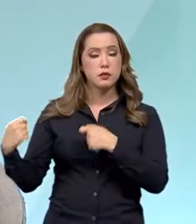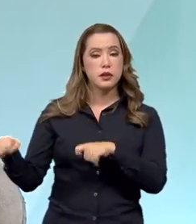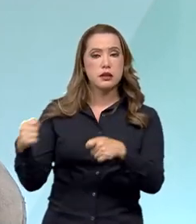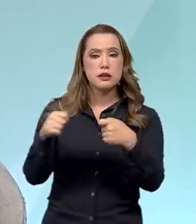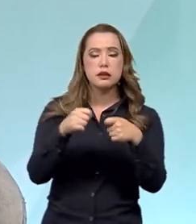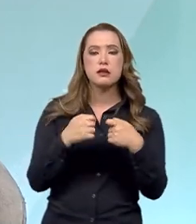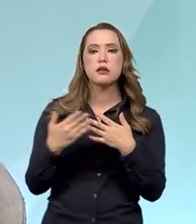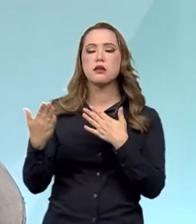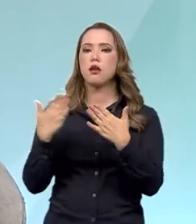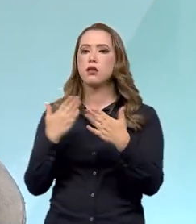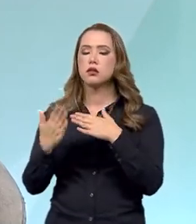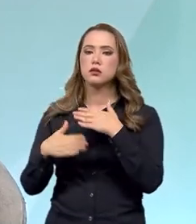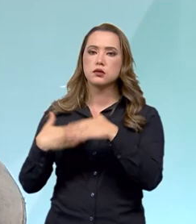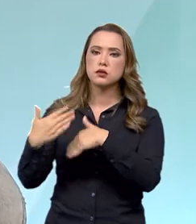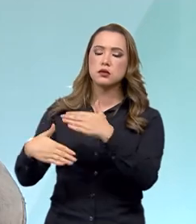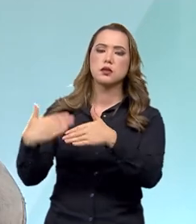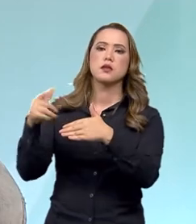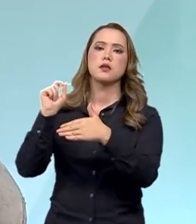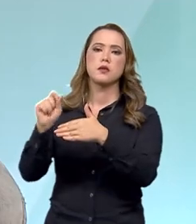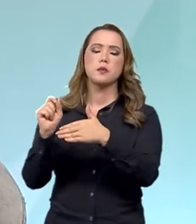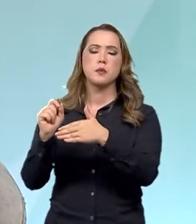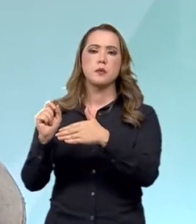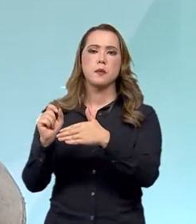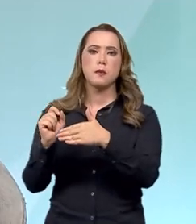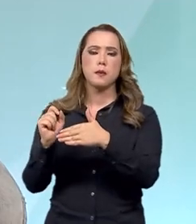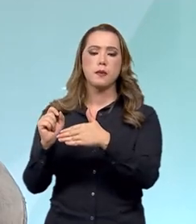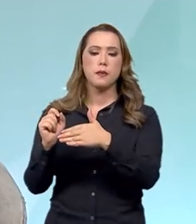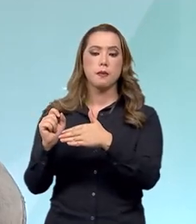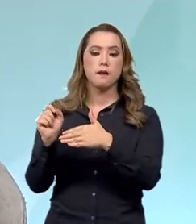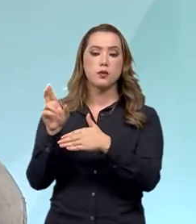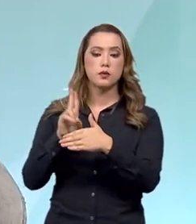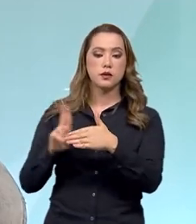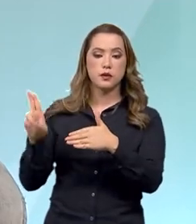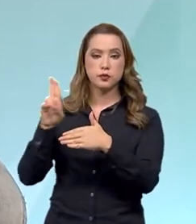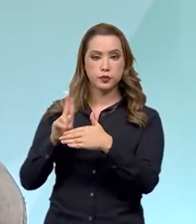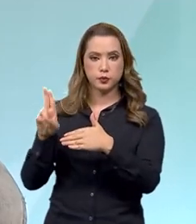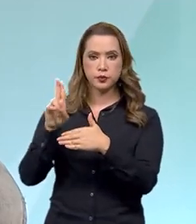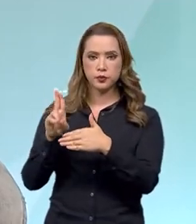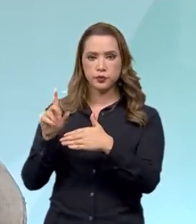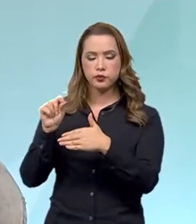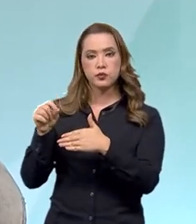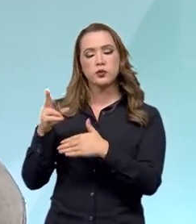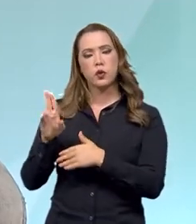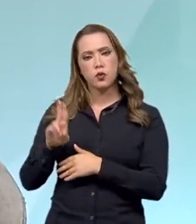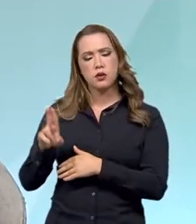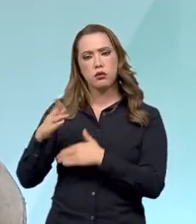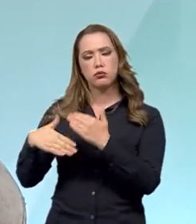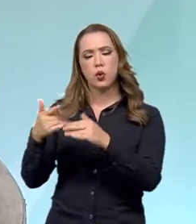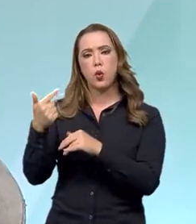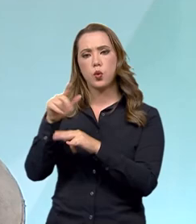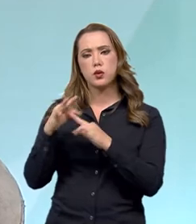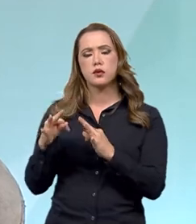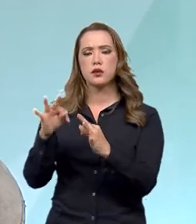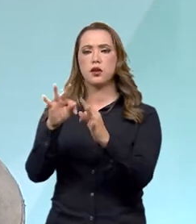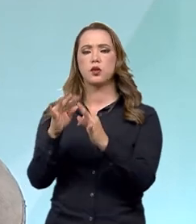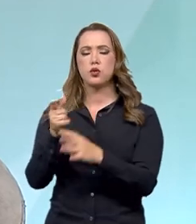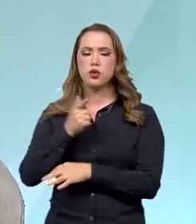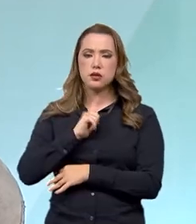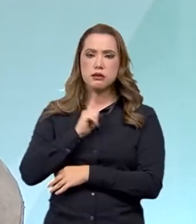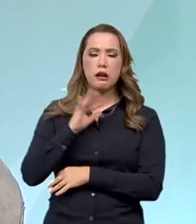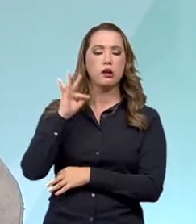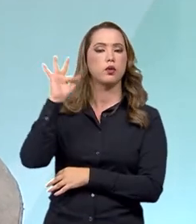ser com o passar do tempo. À medida que ele está sendo utilizado, a rastreabilidade, certamente outras tecnologias virão,